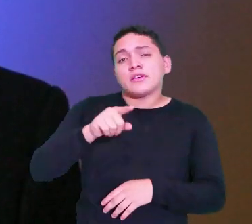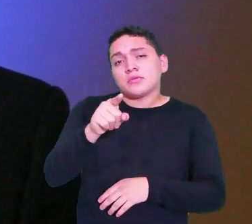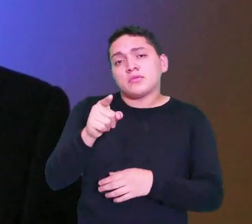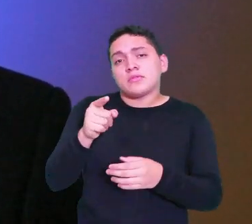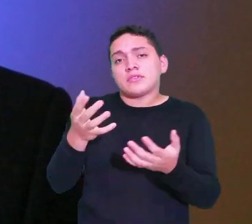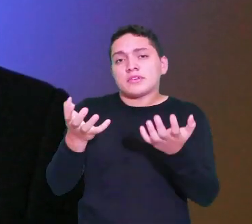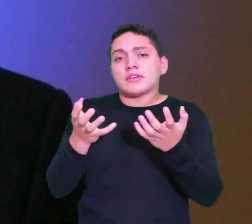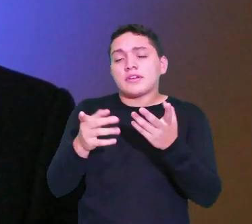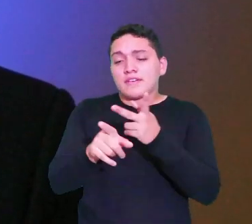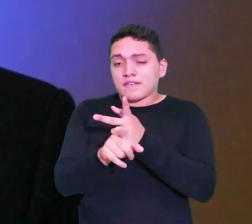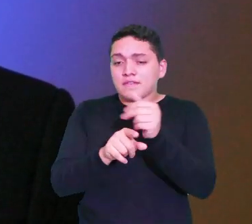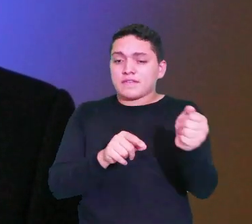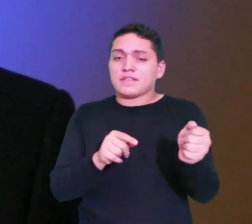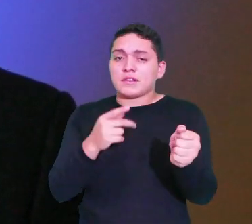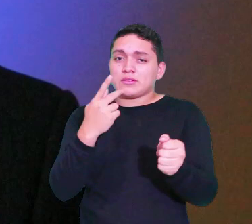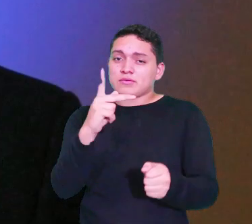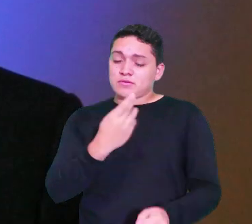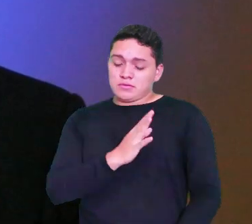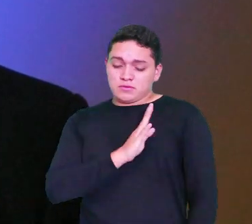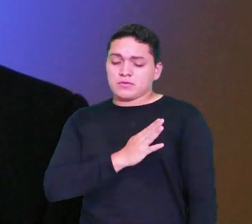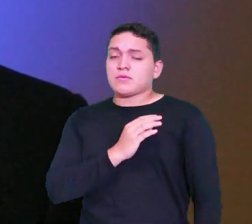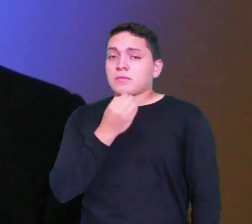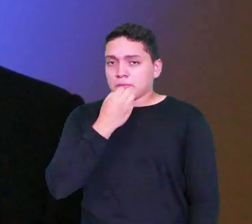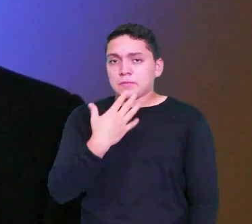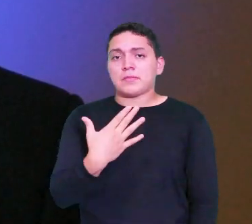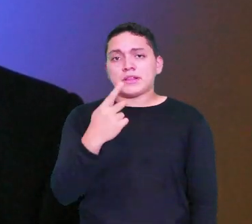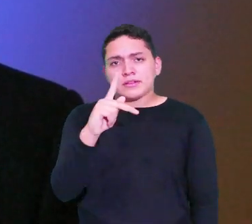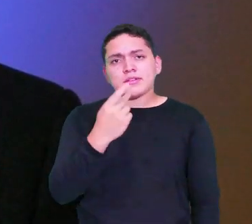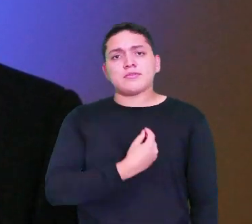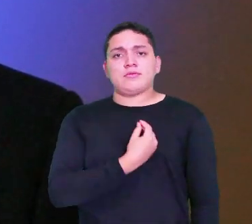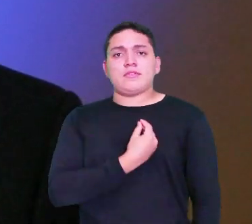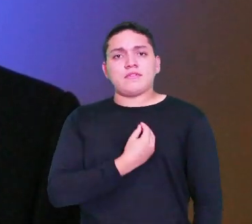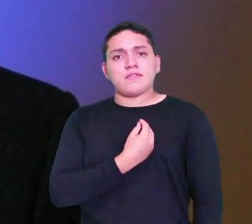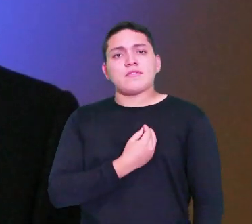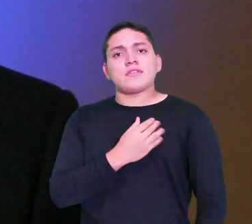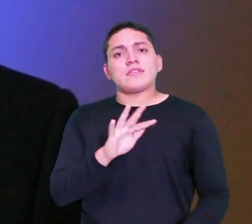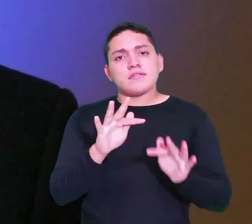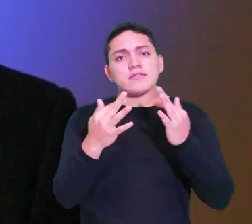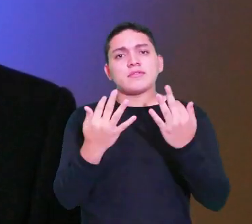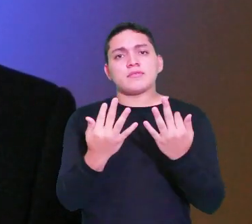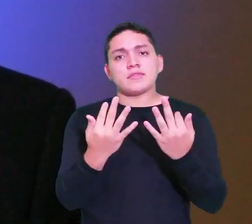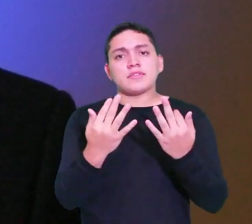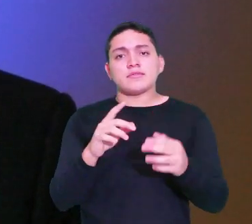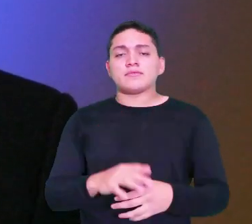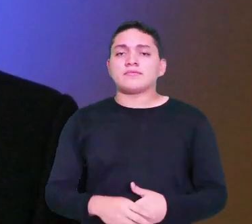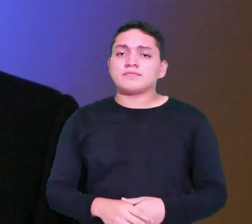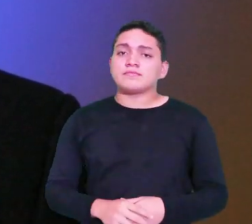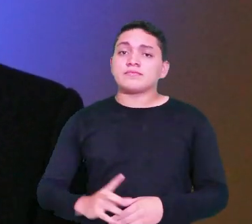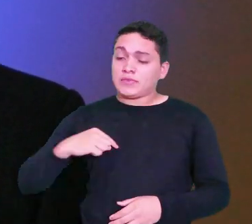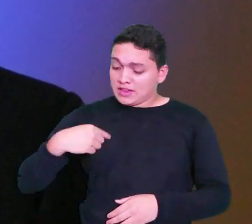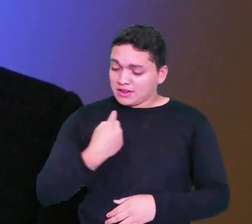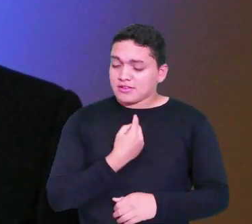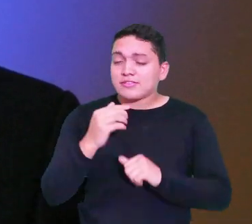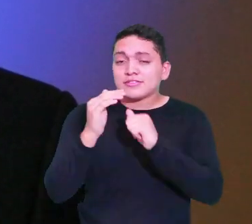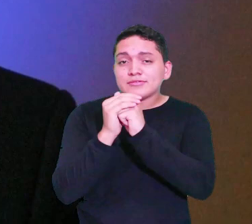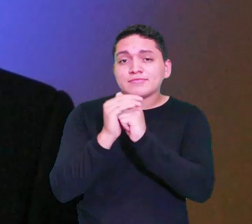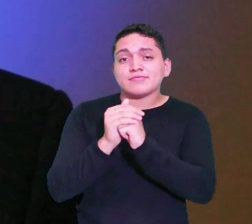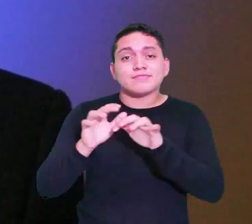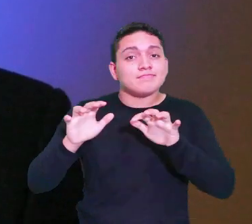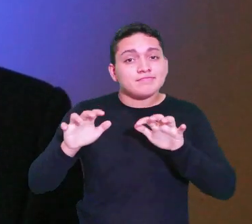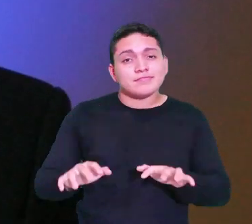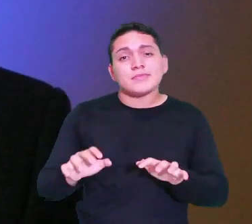seja o vencedor em seu coração para o bem de sua vida no lar? Que a nossa oração